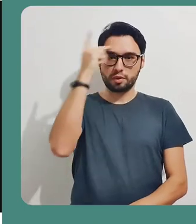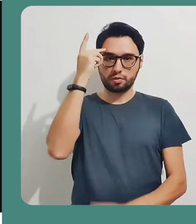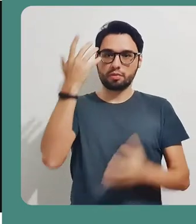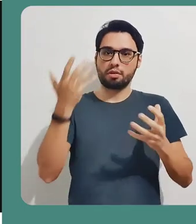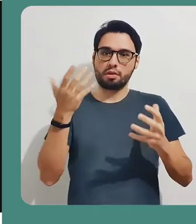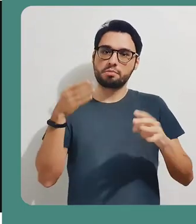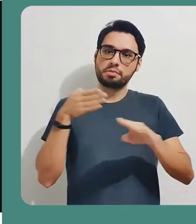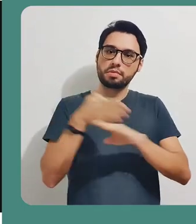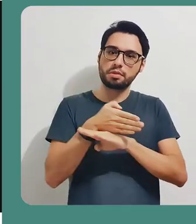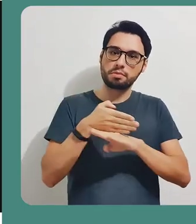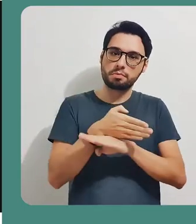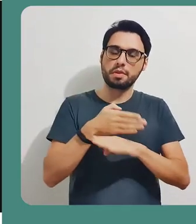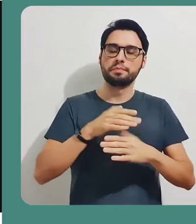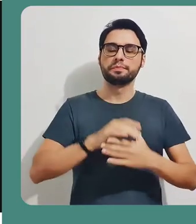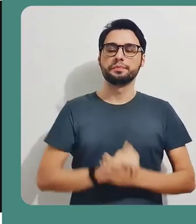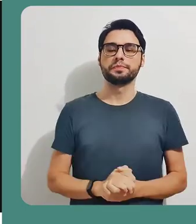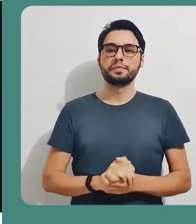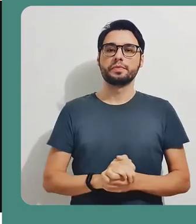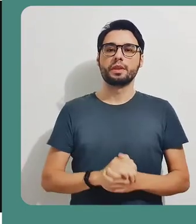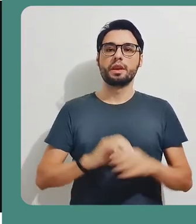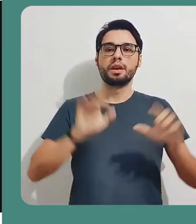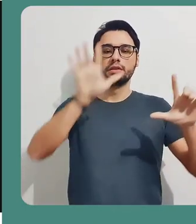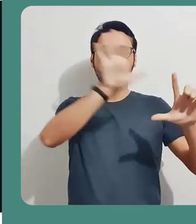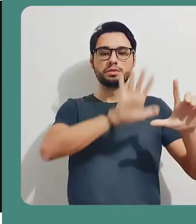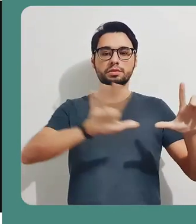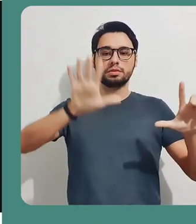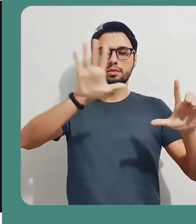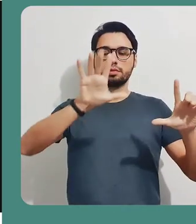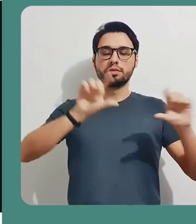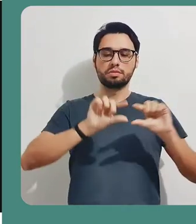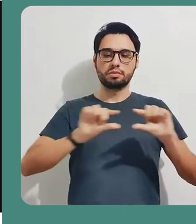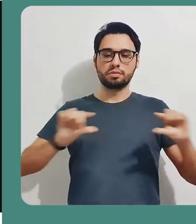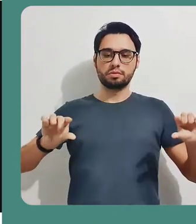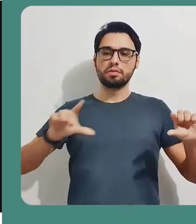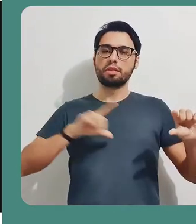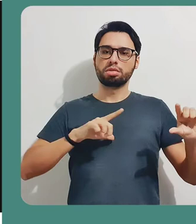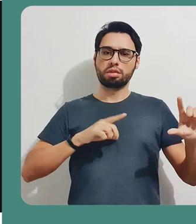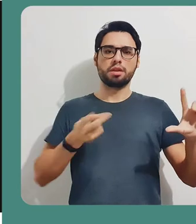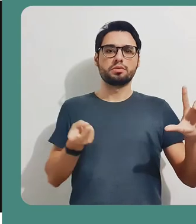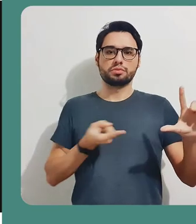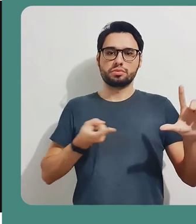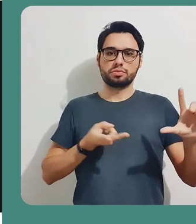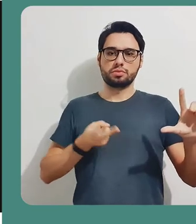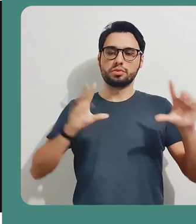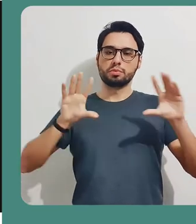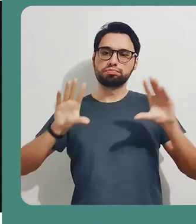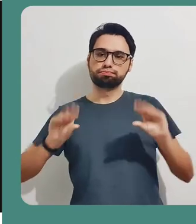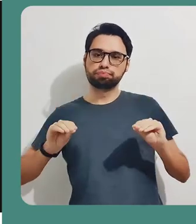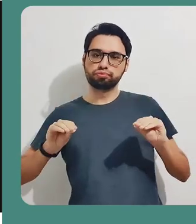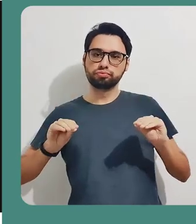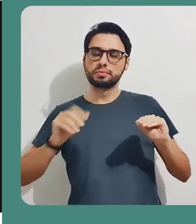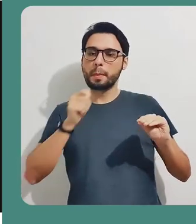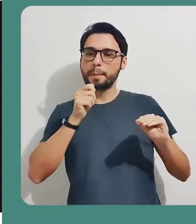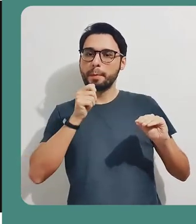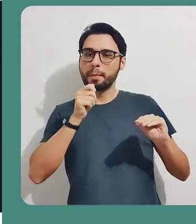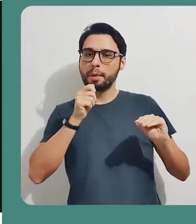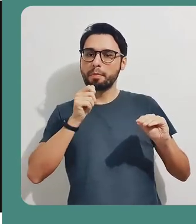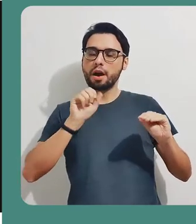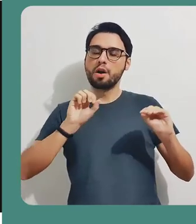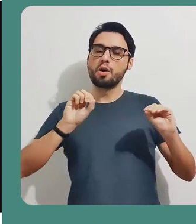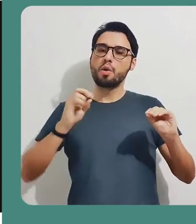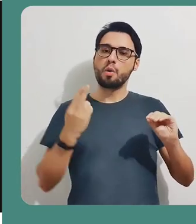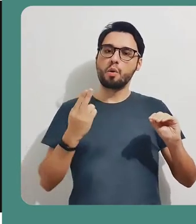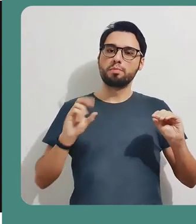Uma vez, então, adicionados os seus participantes, essa é a tela inicial. Aqui na parte inferior, você vai ver os botões de